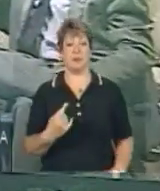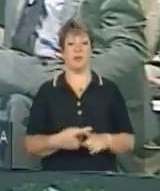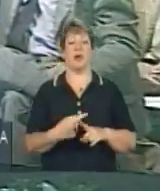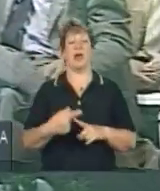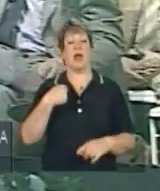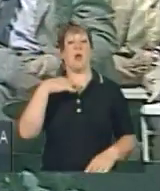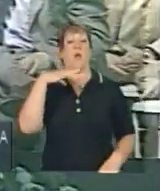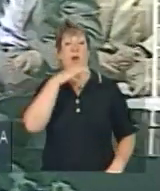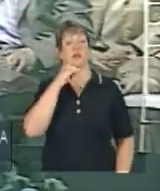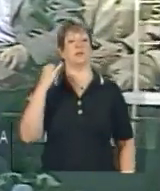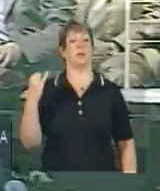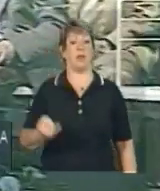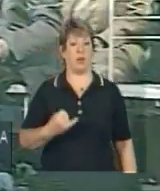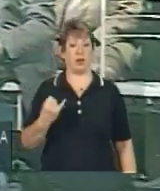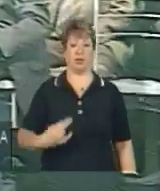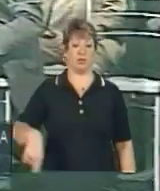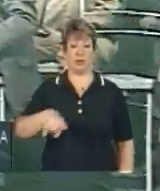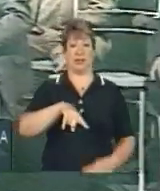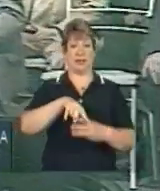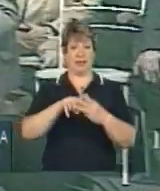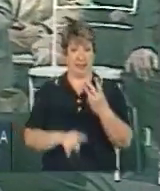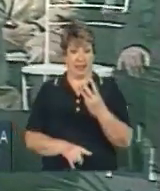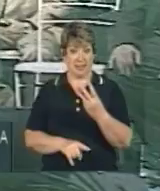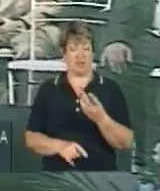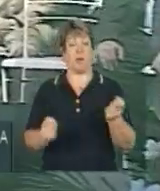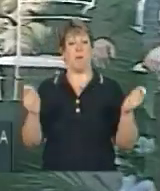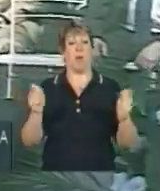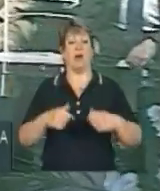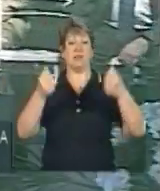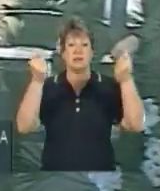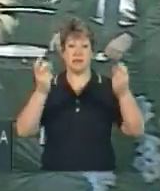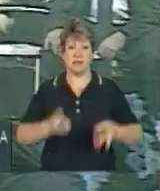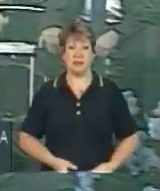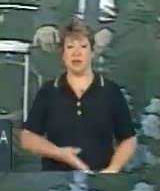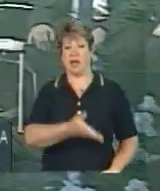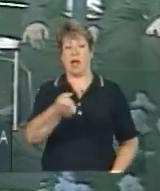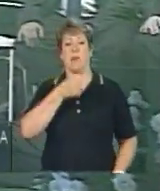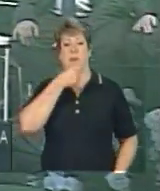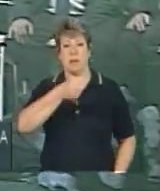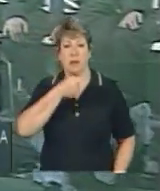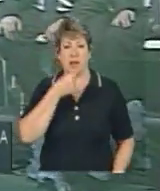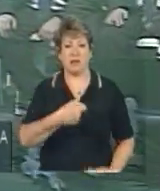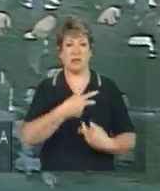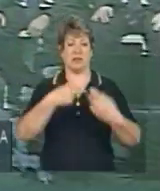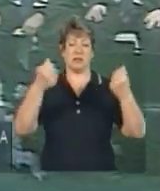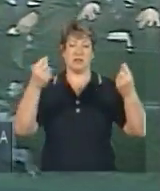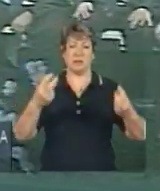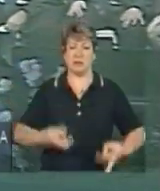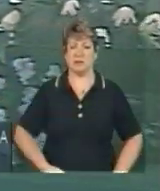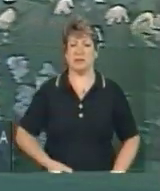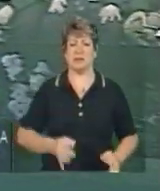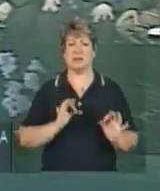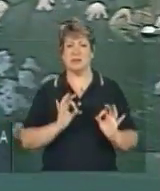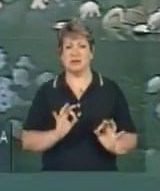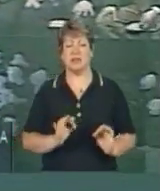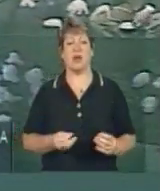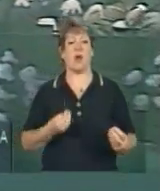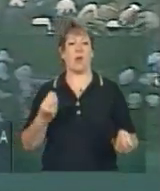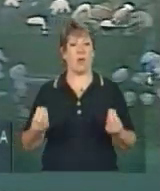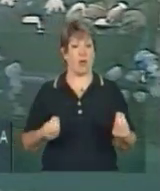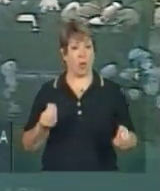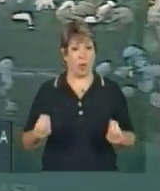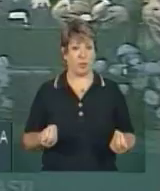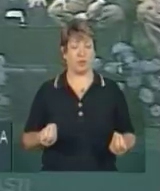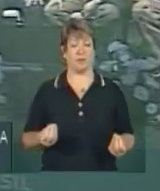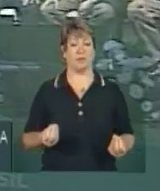acho importante que os três prestem um esclarecimento para a imprensa detalhado de forma que